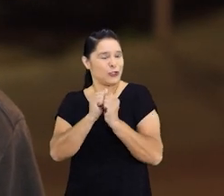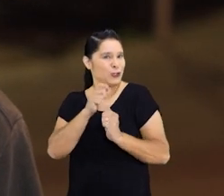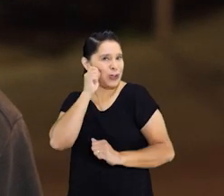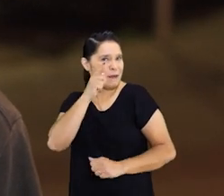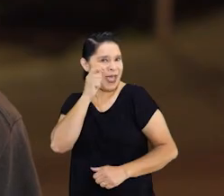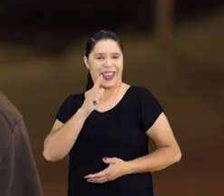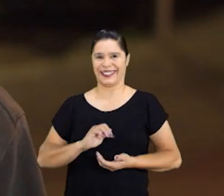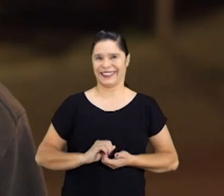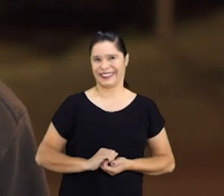Rogério, tô junto com a Bela.